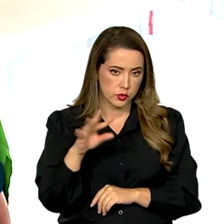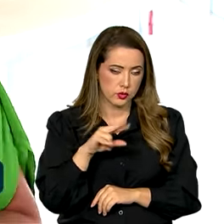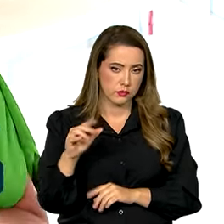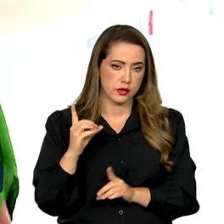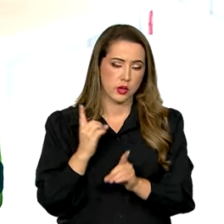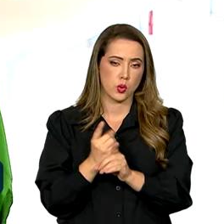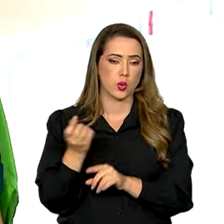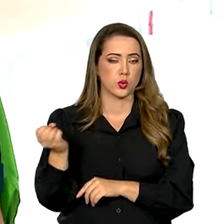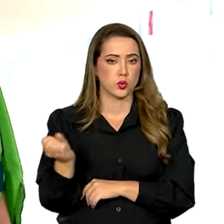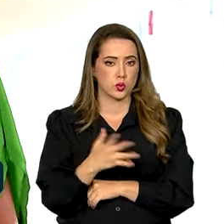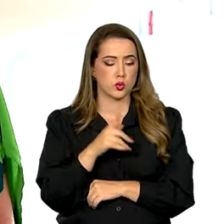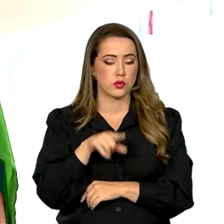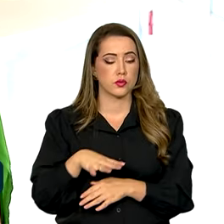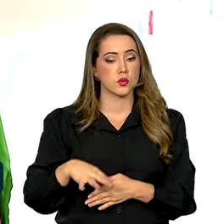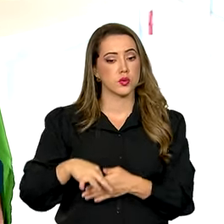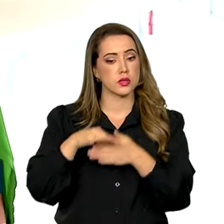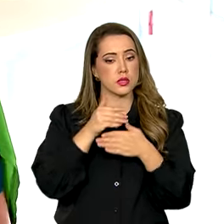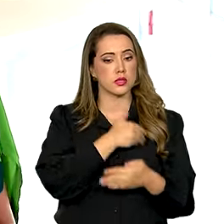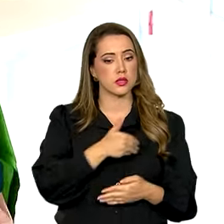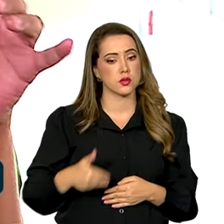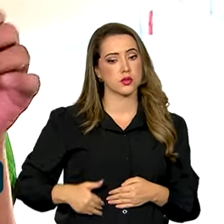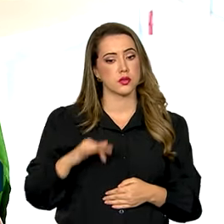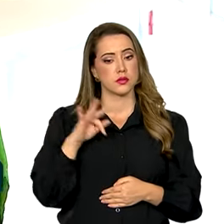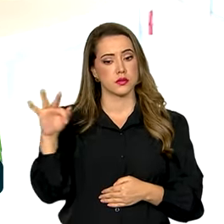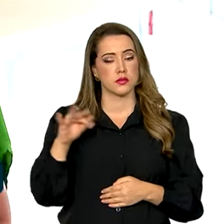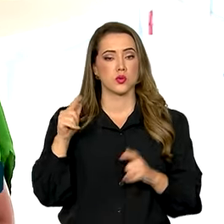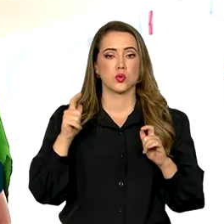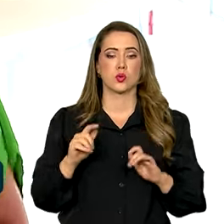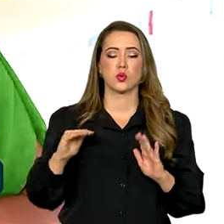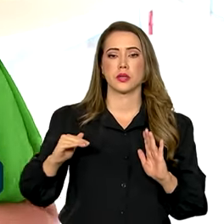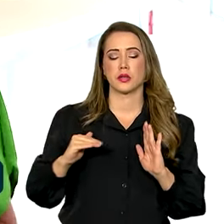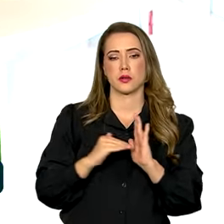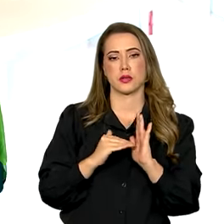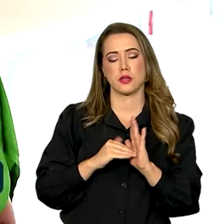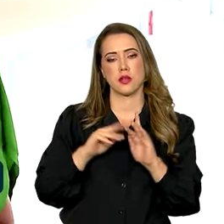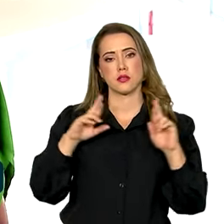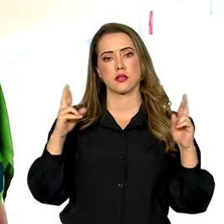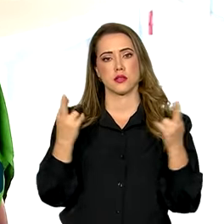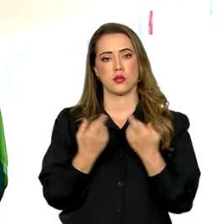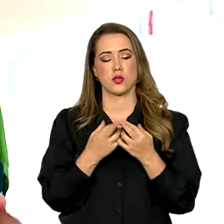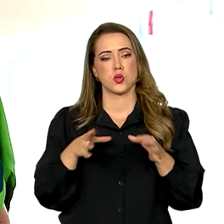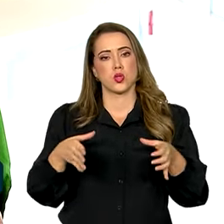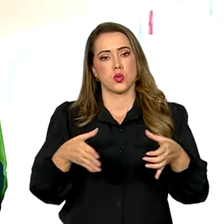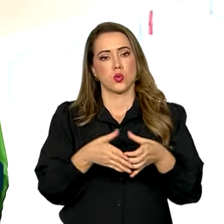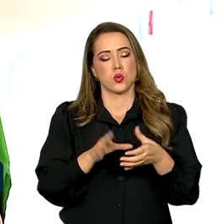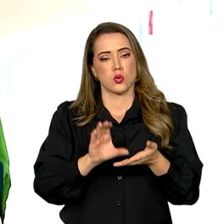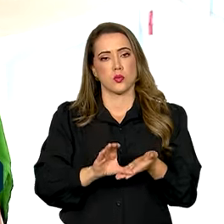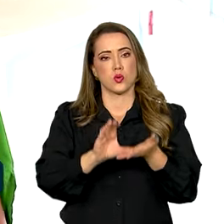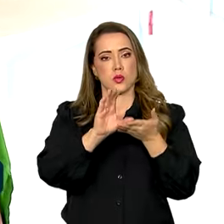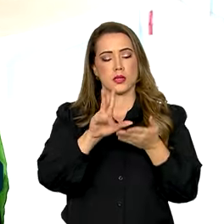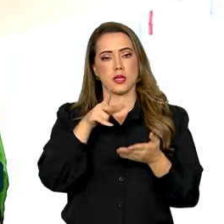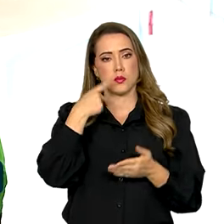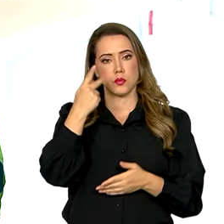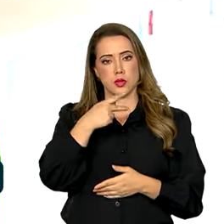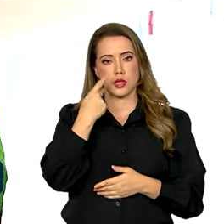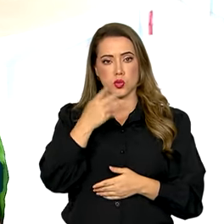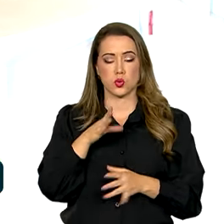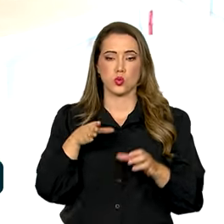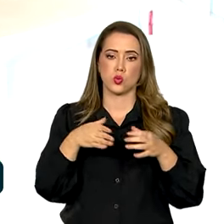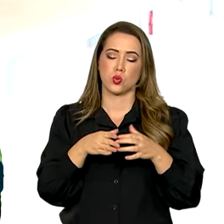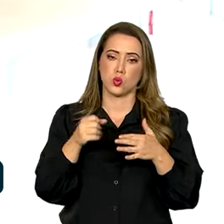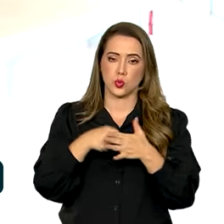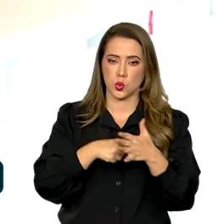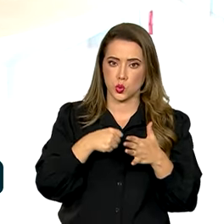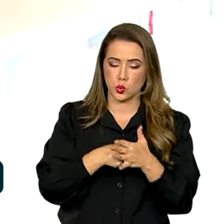encontro com os líderes do governo federal no Senado. As reuniões fazem parte do Conselho Político da Coalizão,